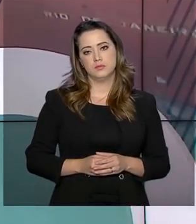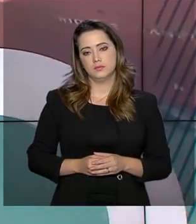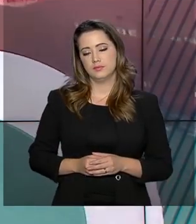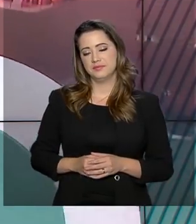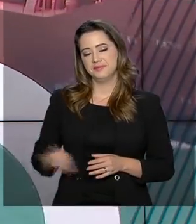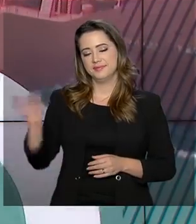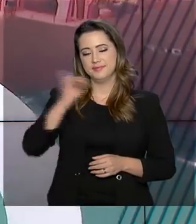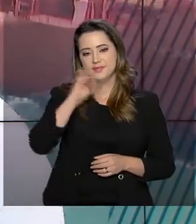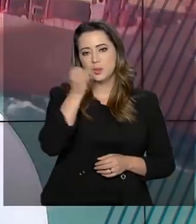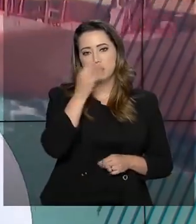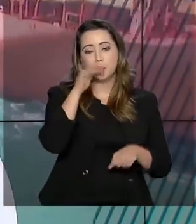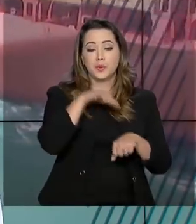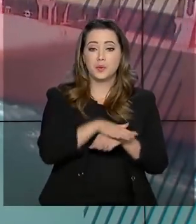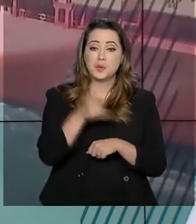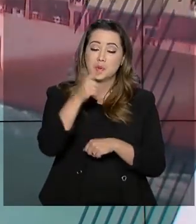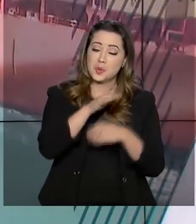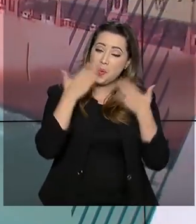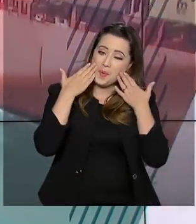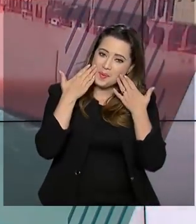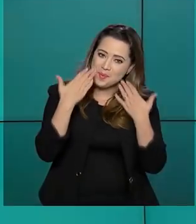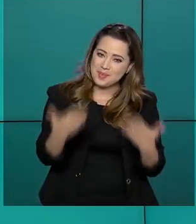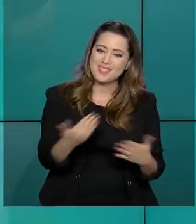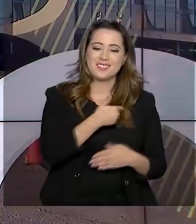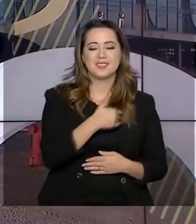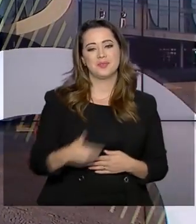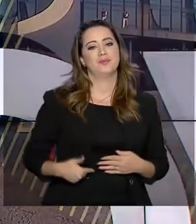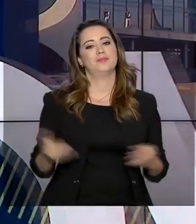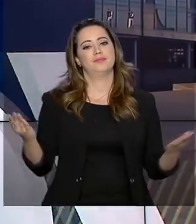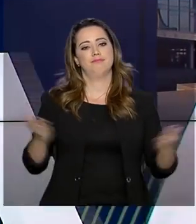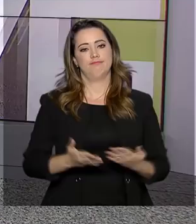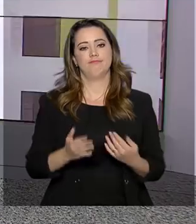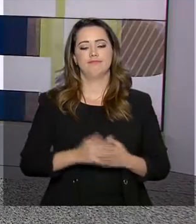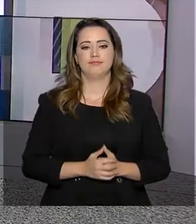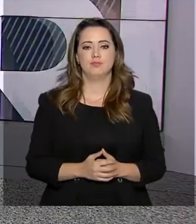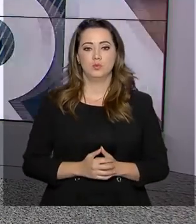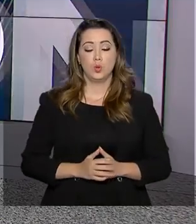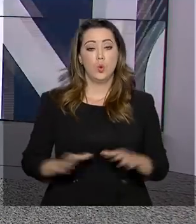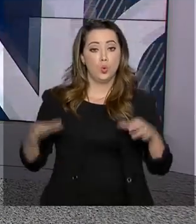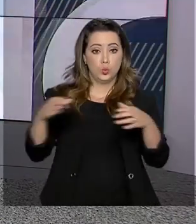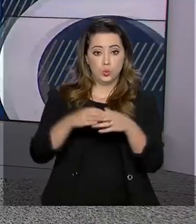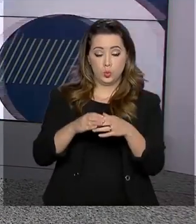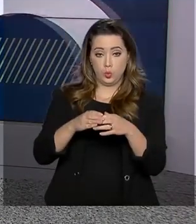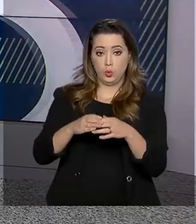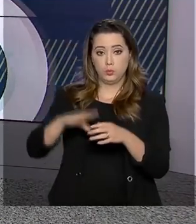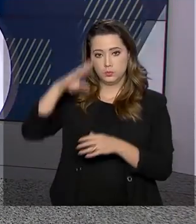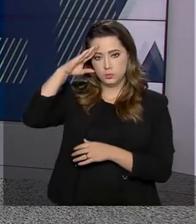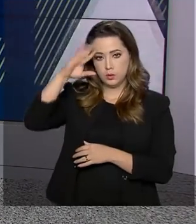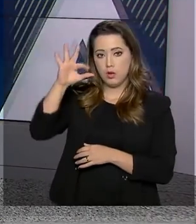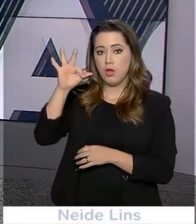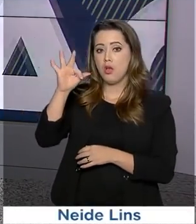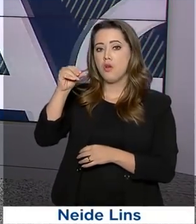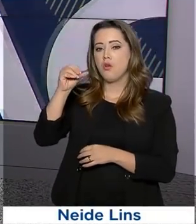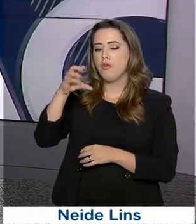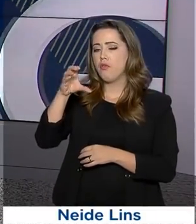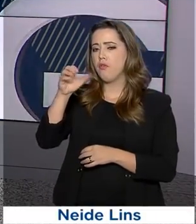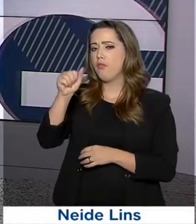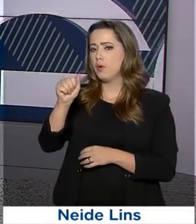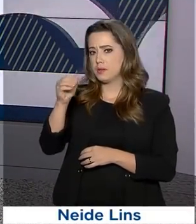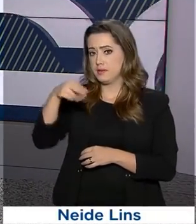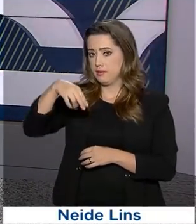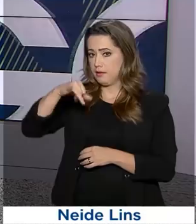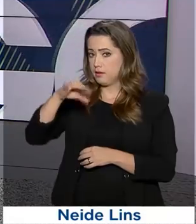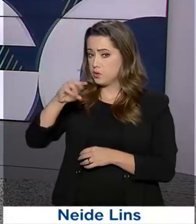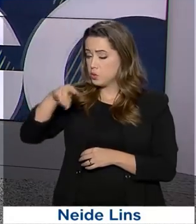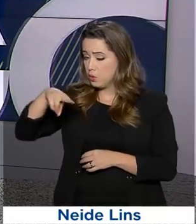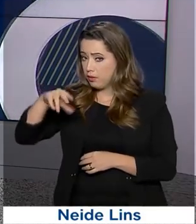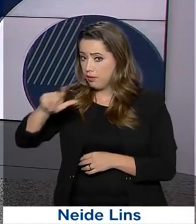Olá, boa noite. De volta com mais uma edição do Governo Agora. A Força Nacional de Segurança Pública vai dar continuidade